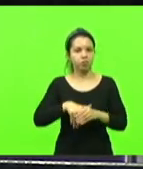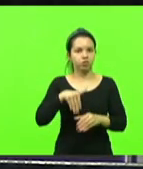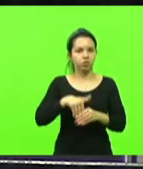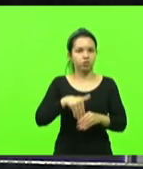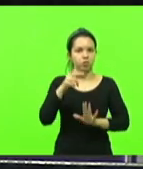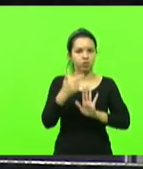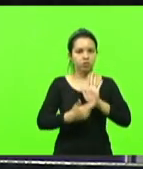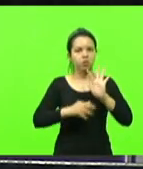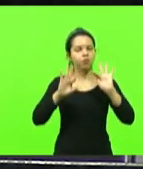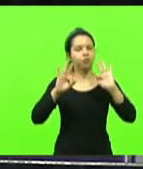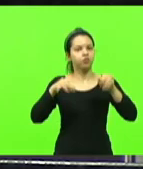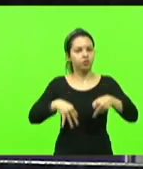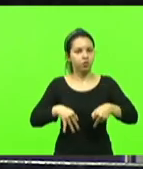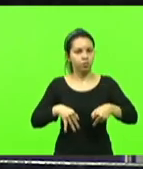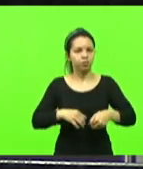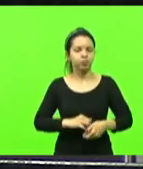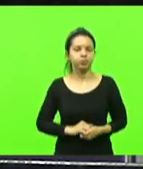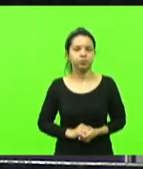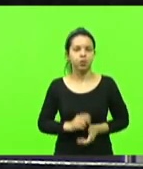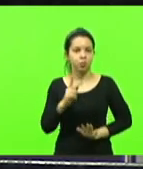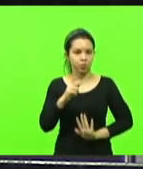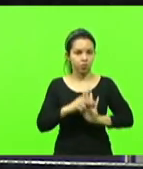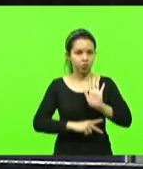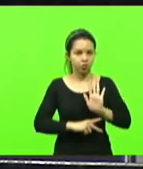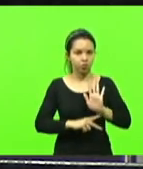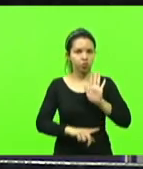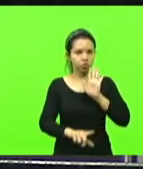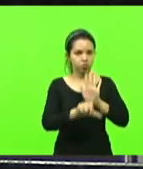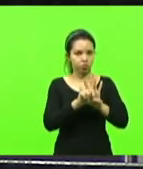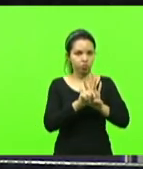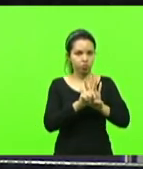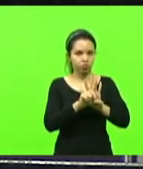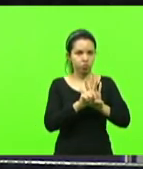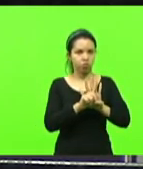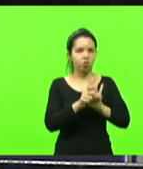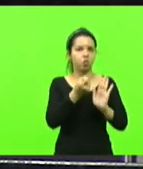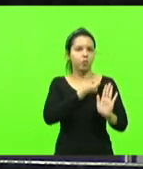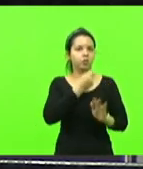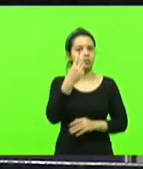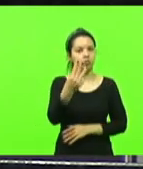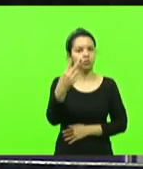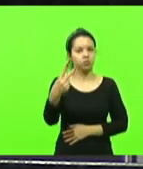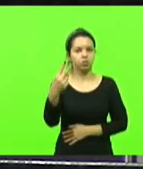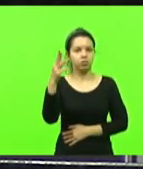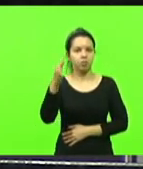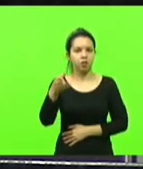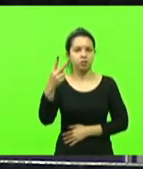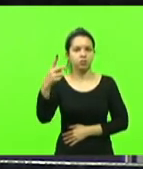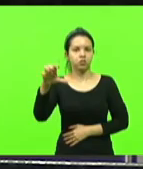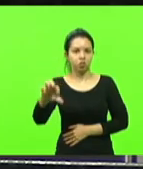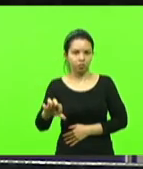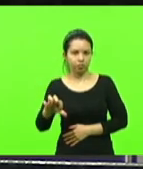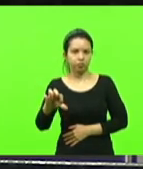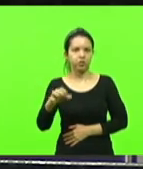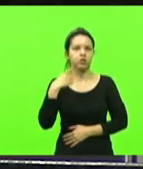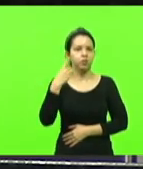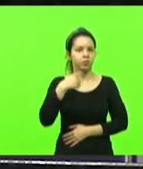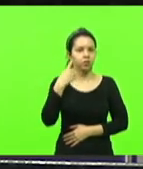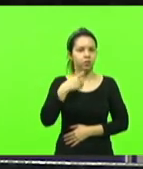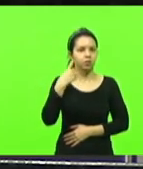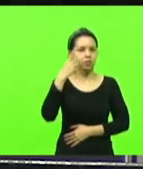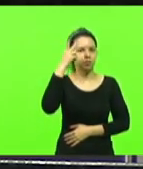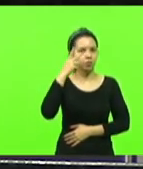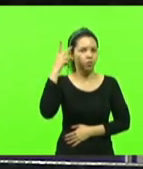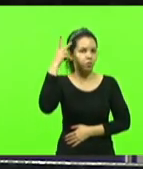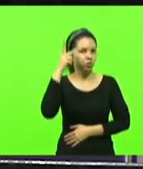redação final, projeto de lei número 32 barra 2019 da deputada Paulinha